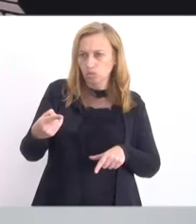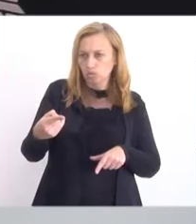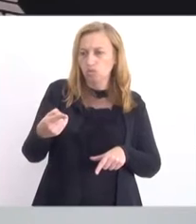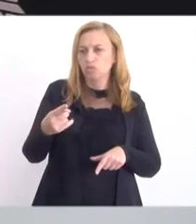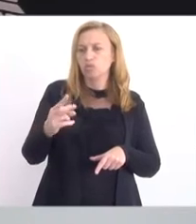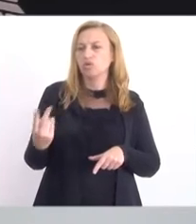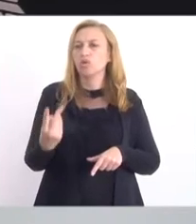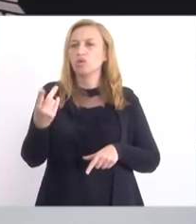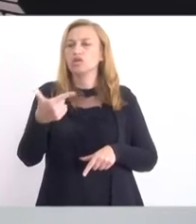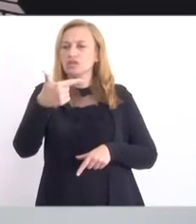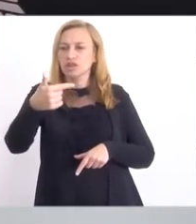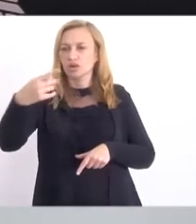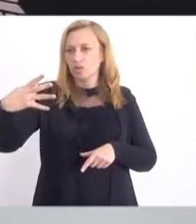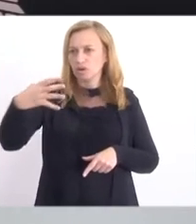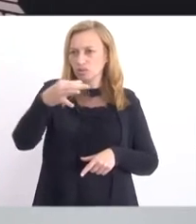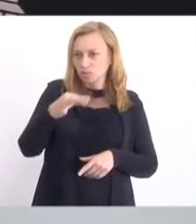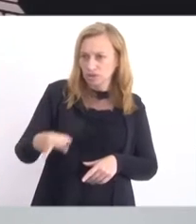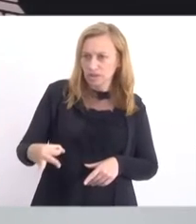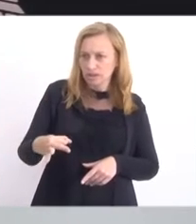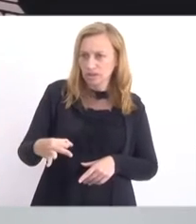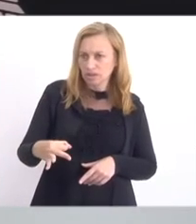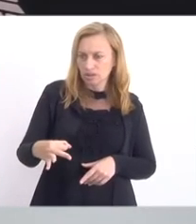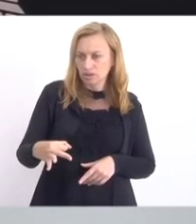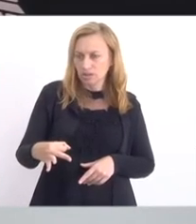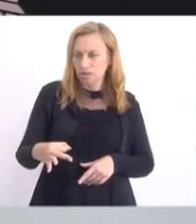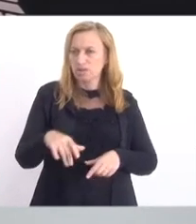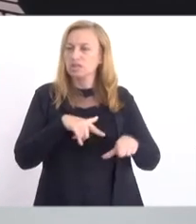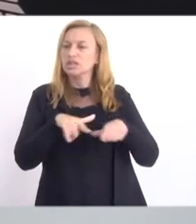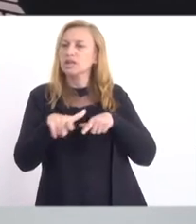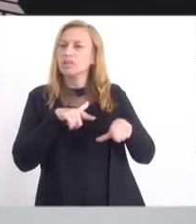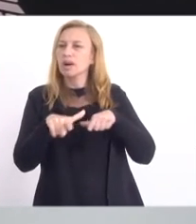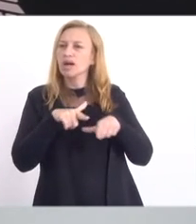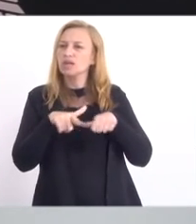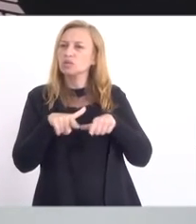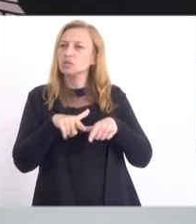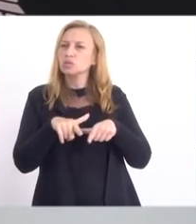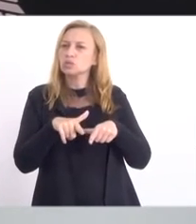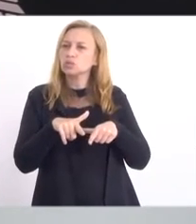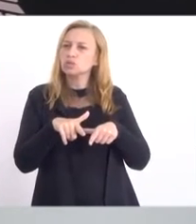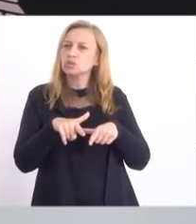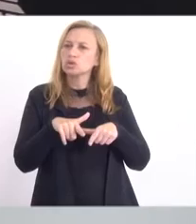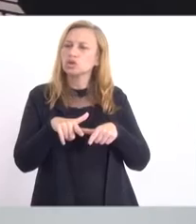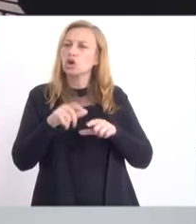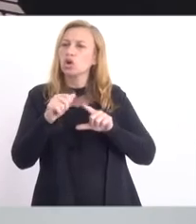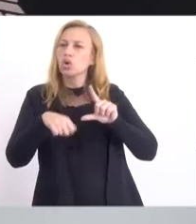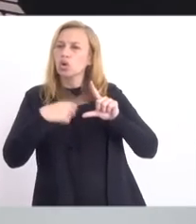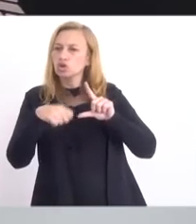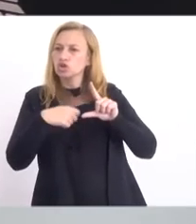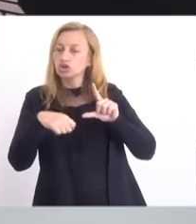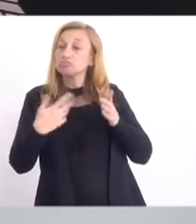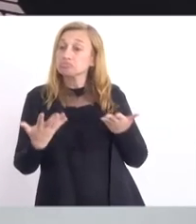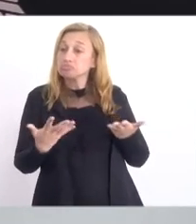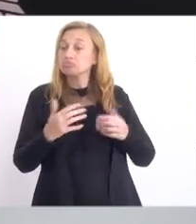24%, para serviços de logística.